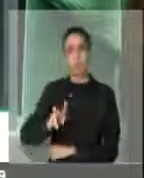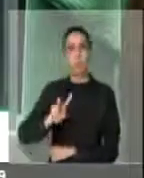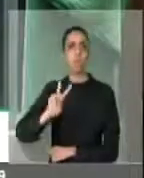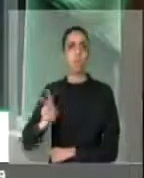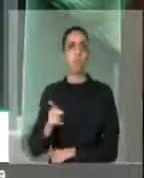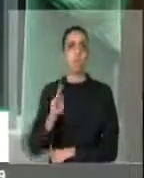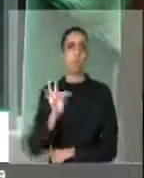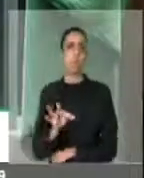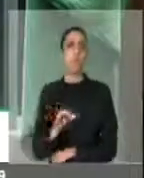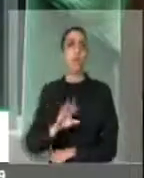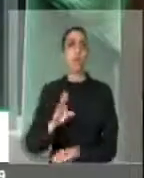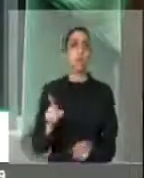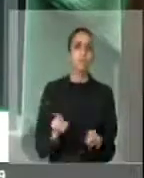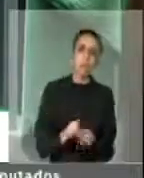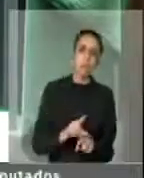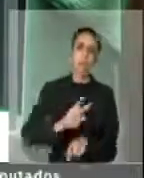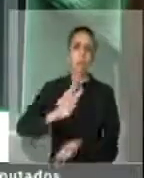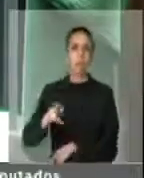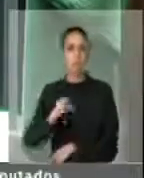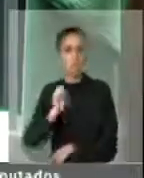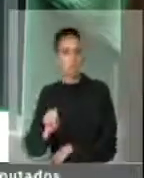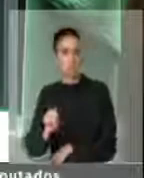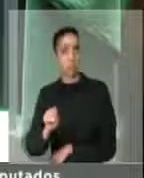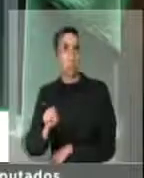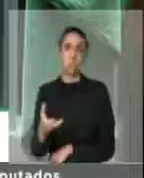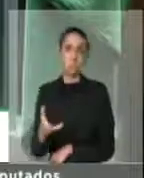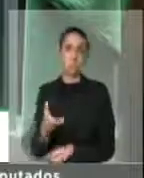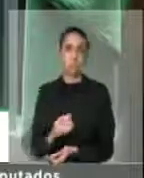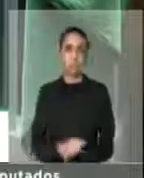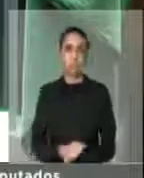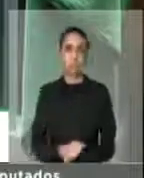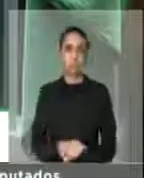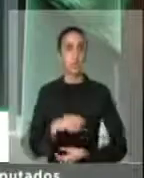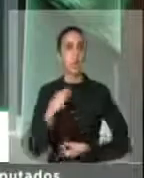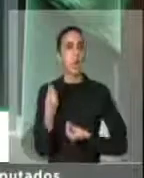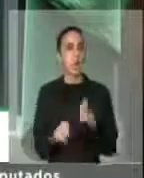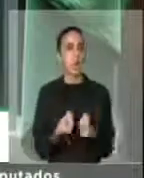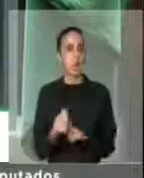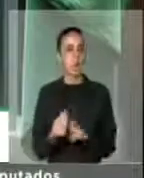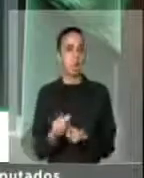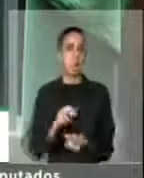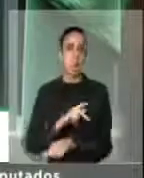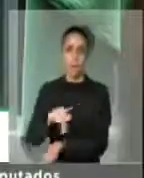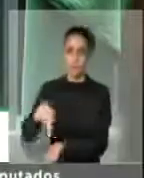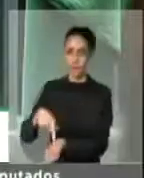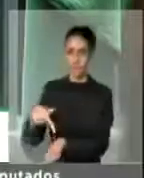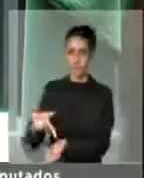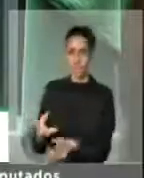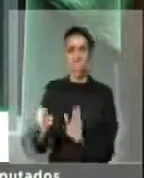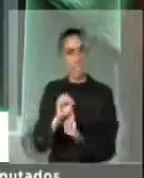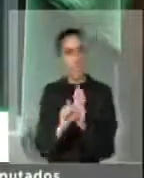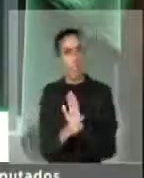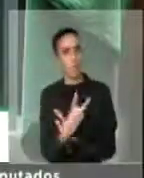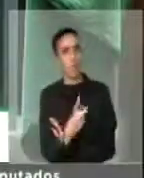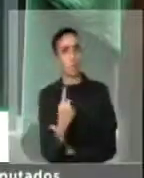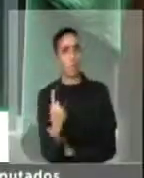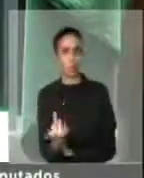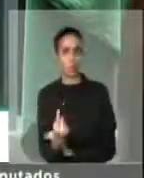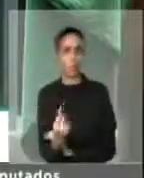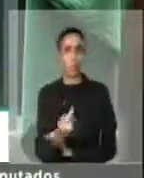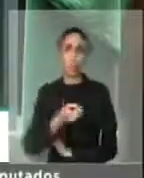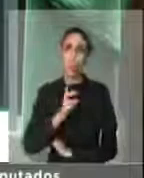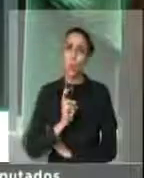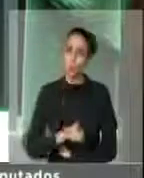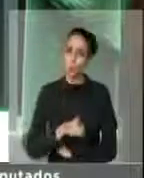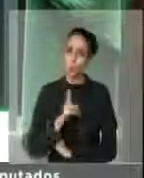bissexualidade. Não é possível que o país, o Brasil, em pleno século XXI, continue